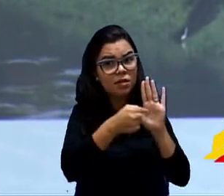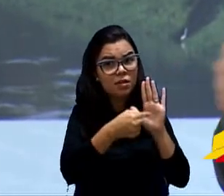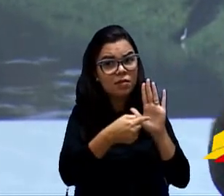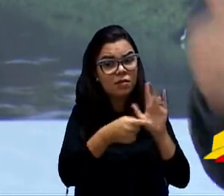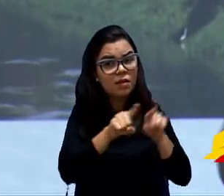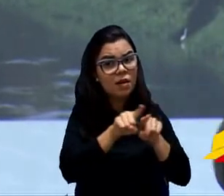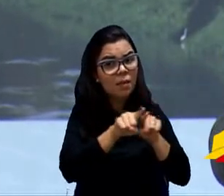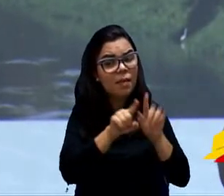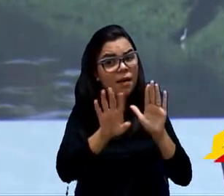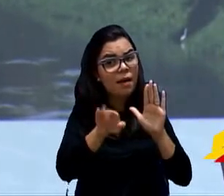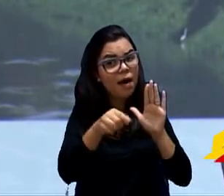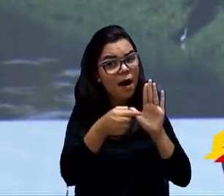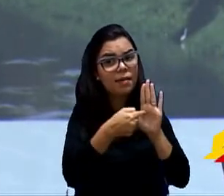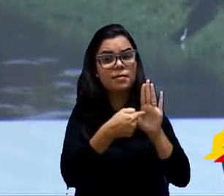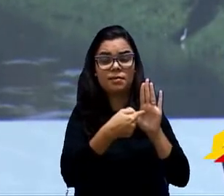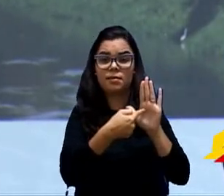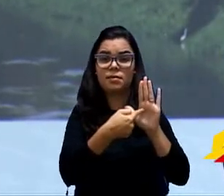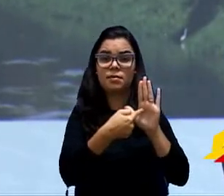Então, tem que escrever no artigo.